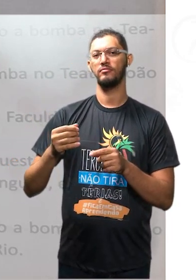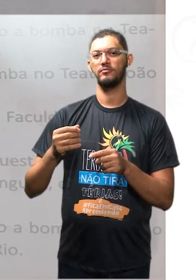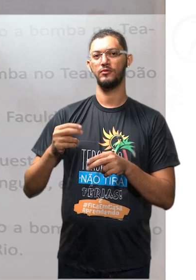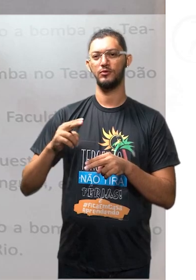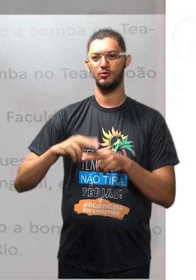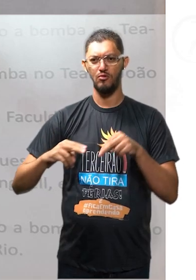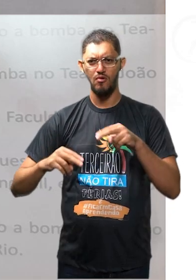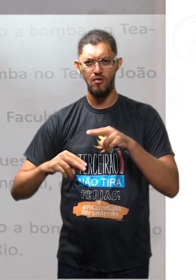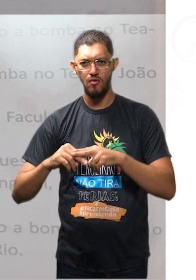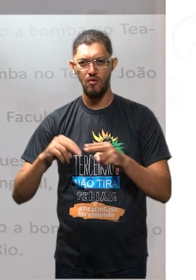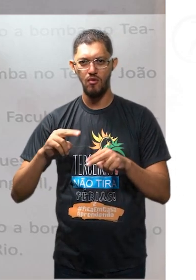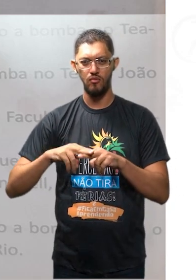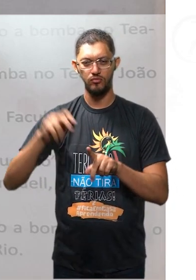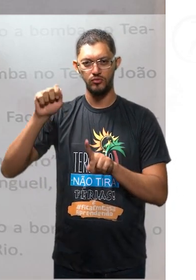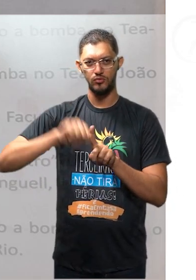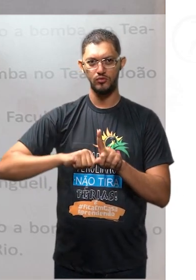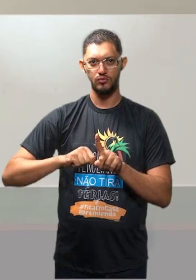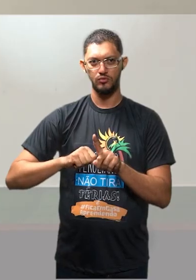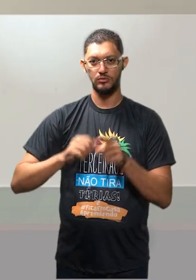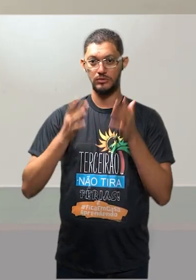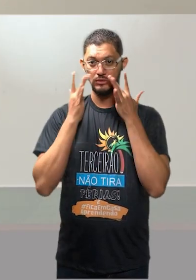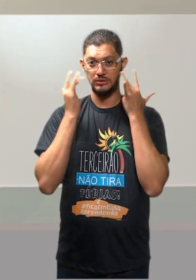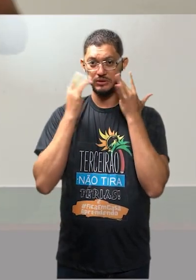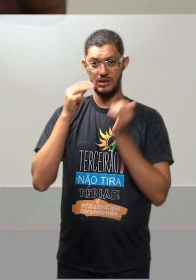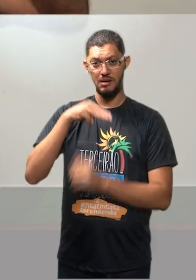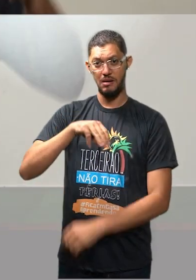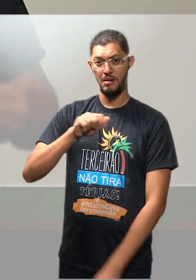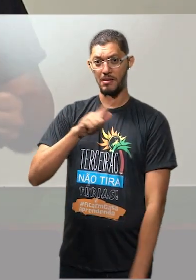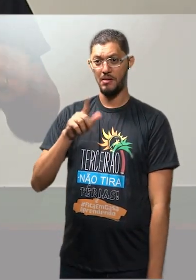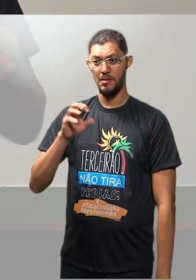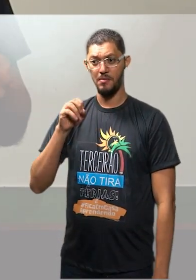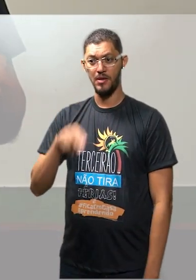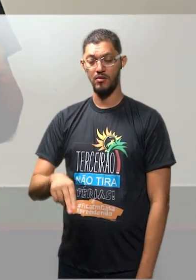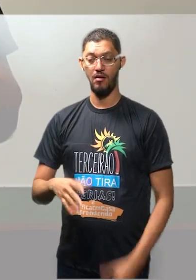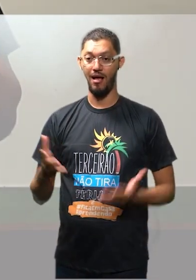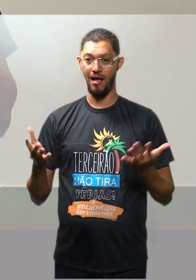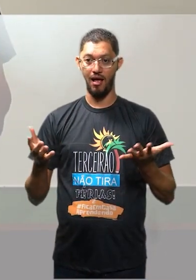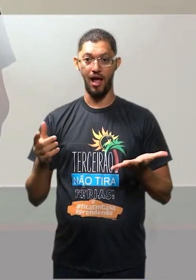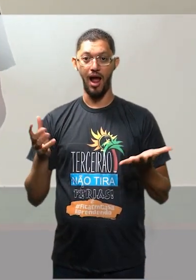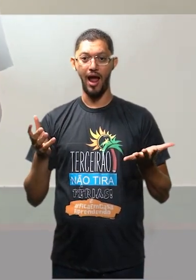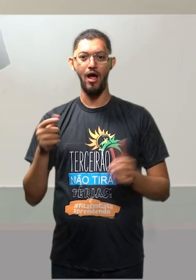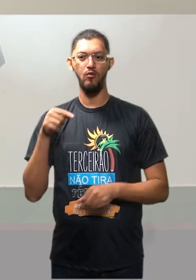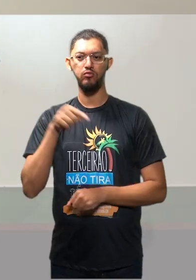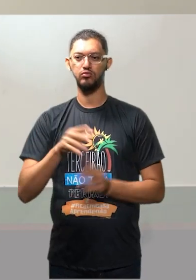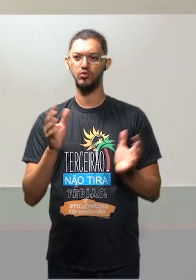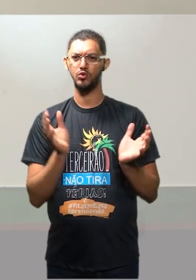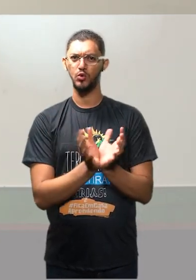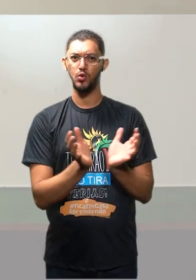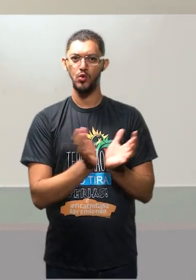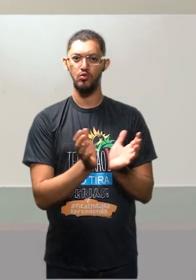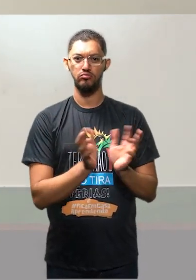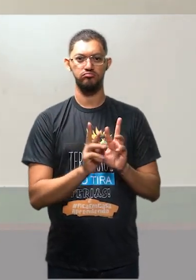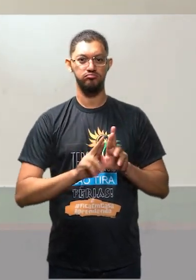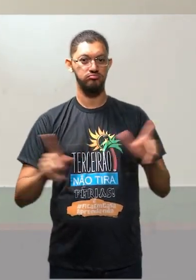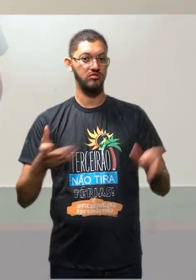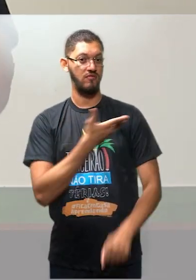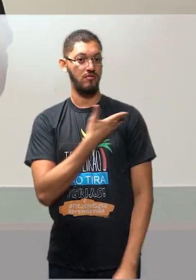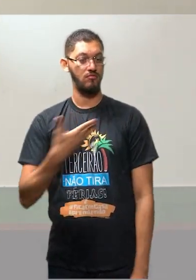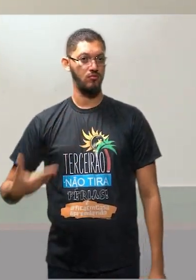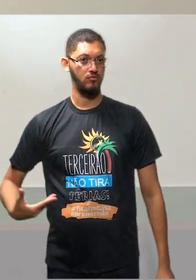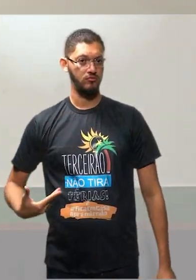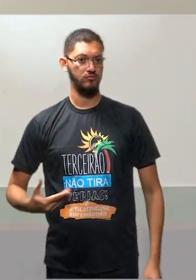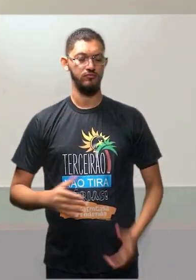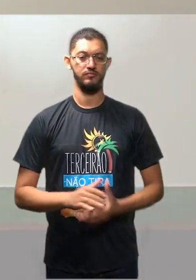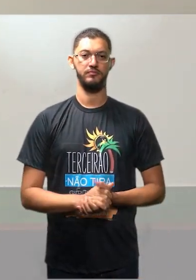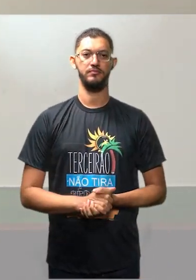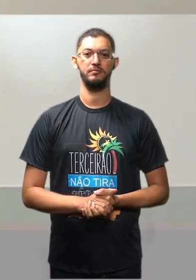ao teatro. Mais um. Aqui é a esquerda mesmo. É principais atentados de extrema-direita. Foram à